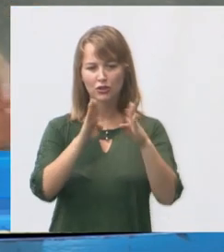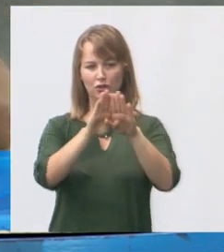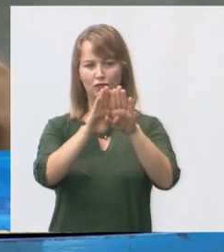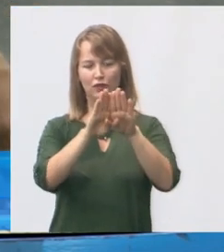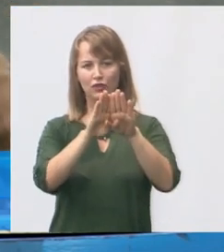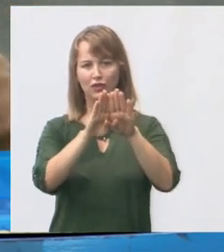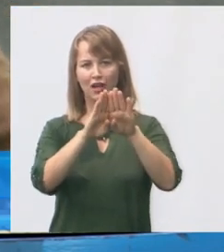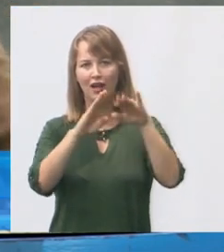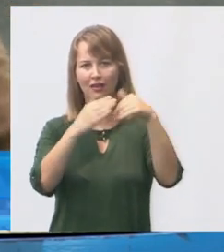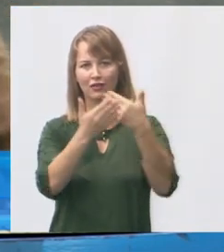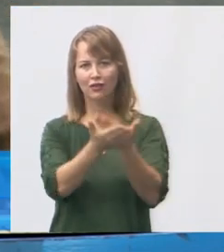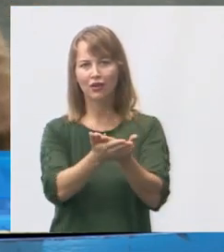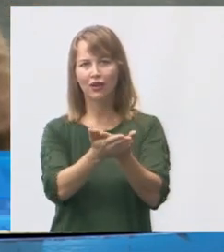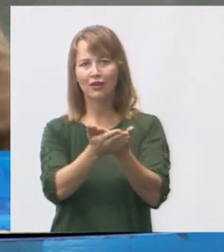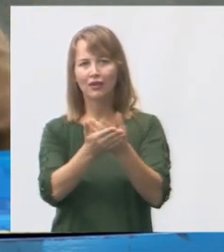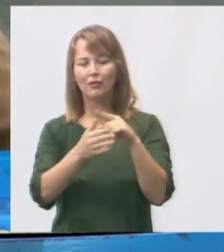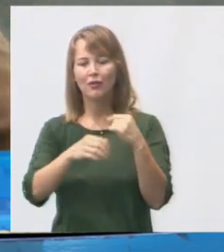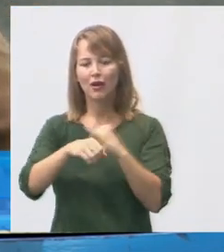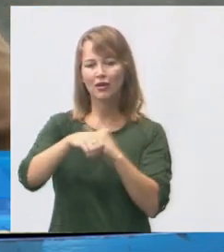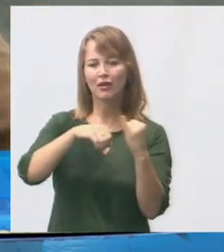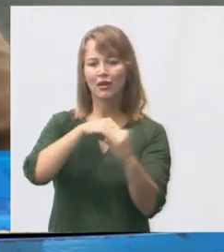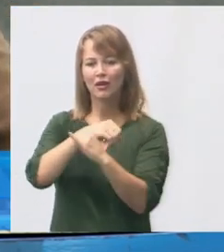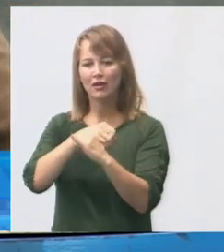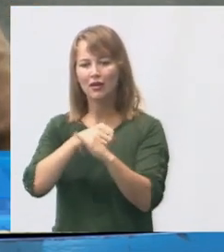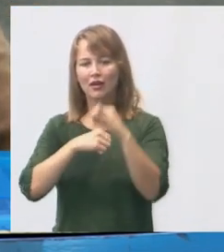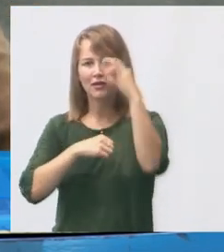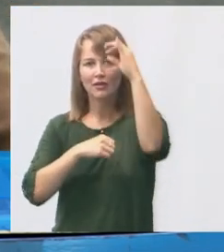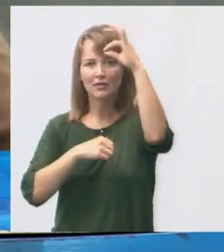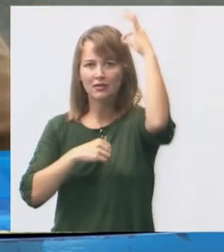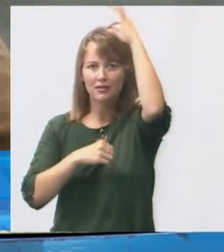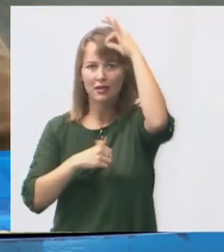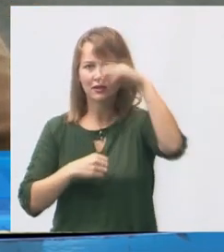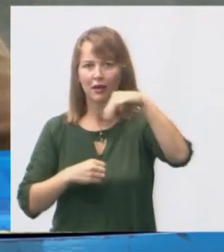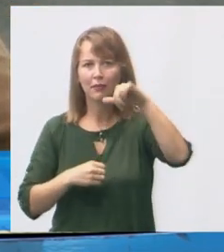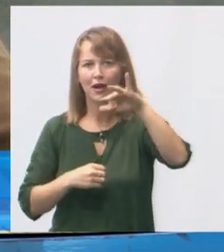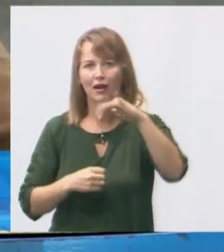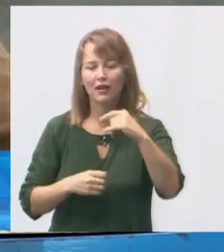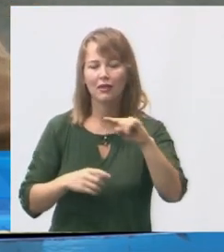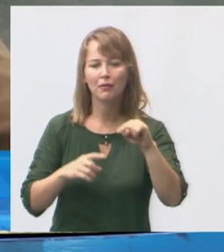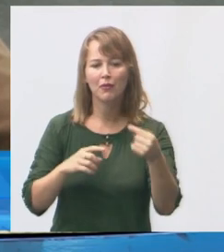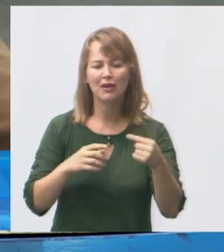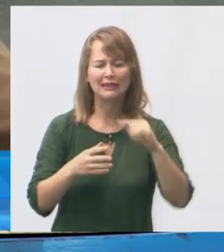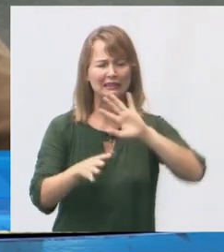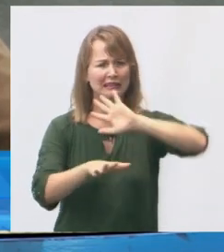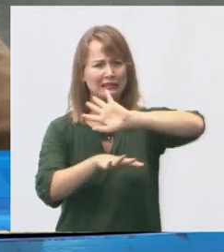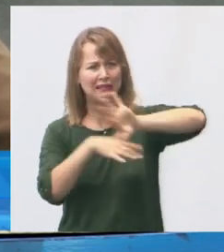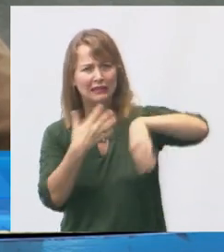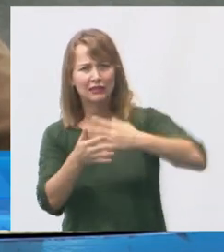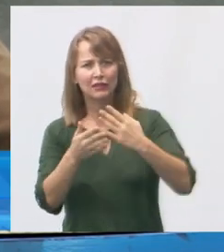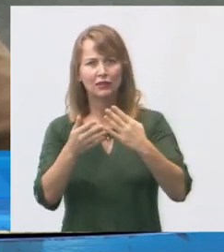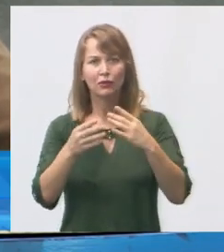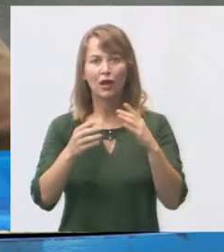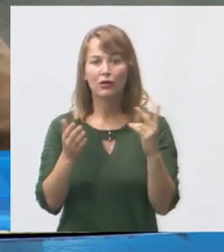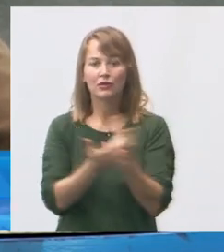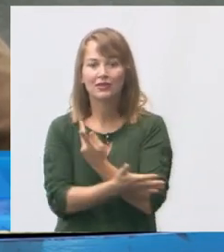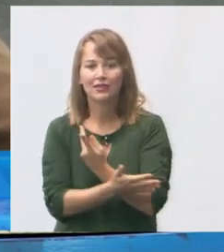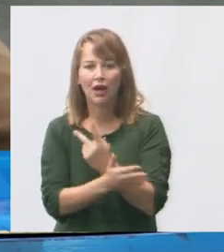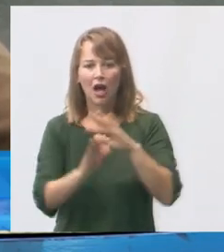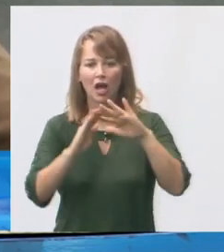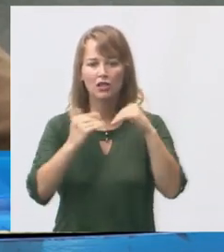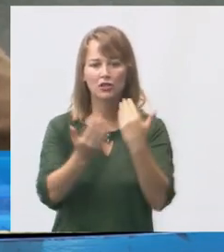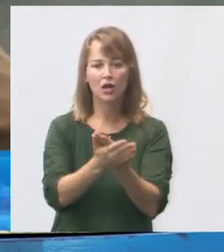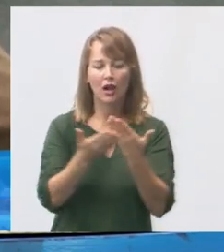feita na Ilha de Santa Maria e depois retornava. Então, foi um transtorno. Por quê? O prédio ficou aberto, foi depredado